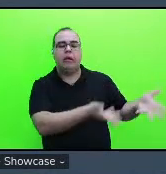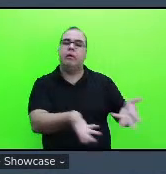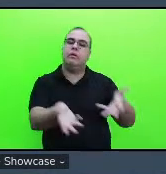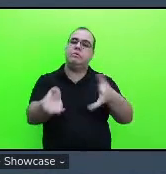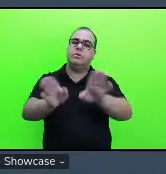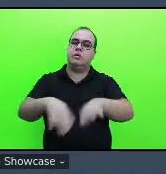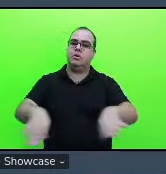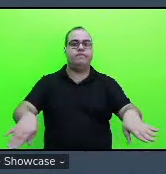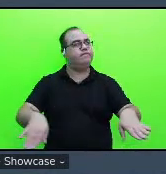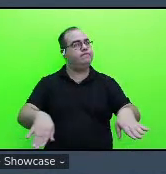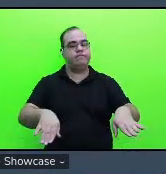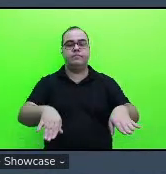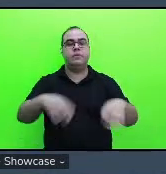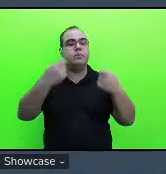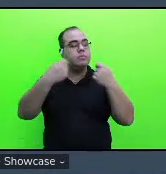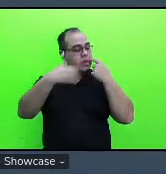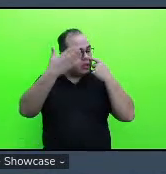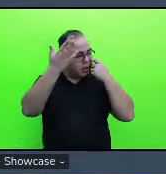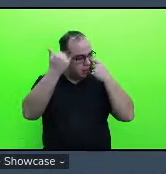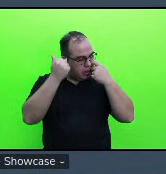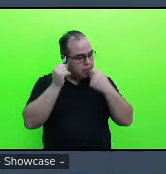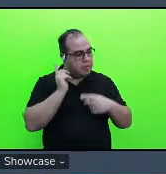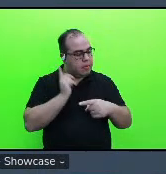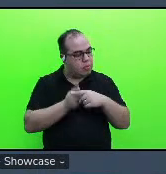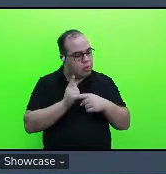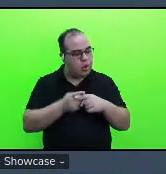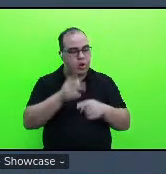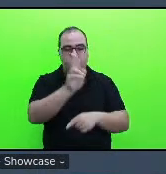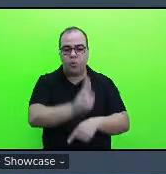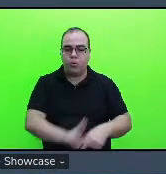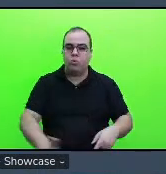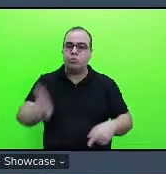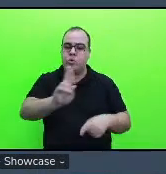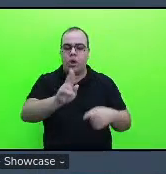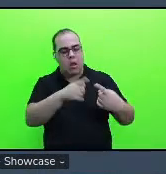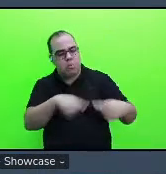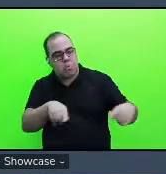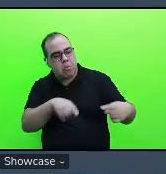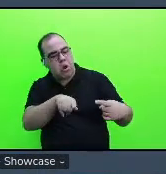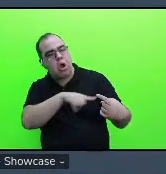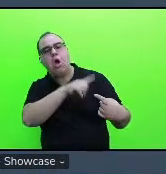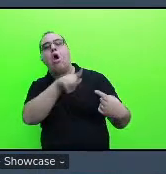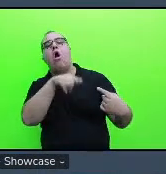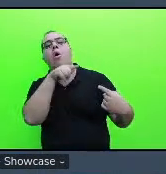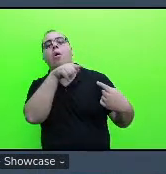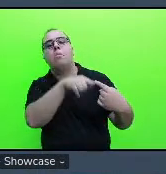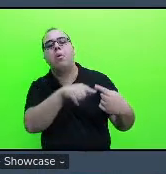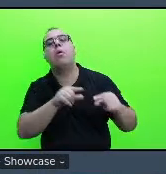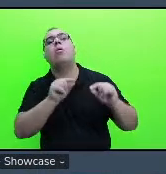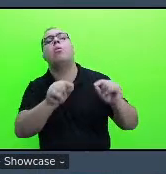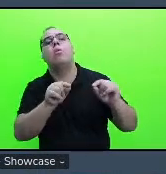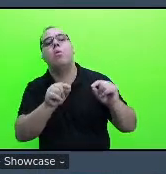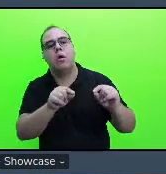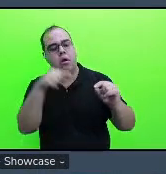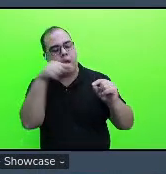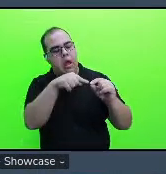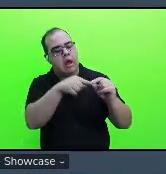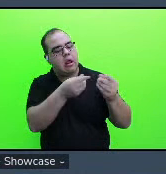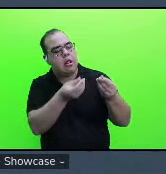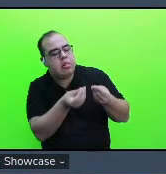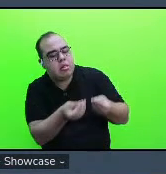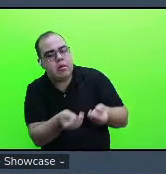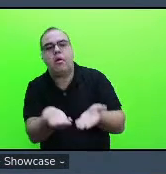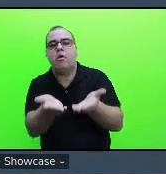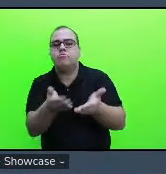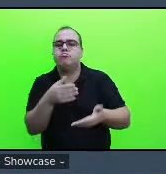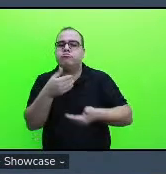saber por que a gente está utilizando a música com qual objetivo para que ela promove esse ensino desenvolvente